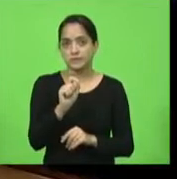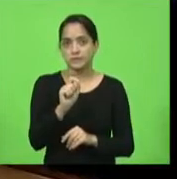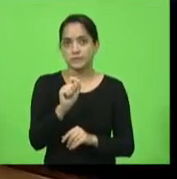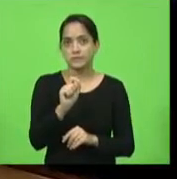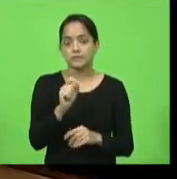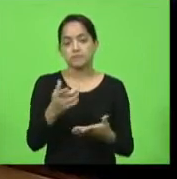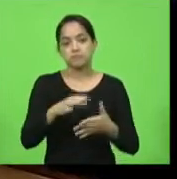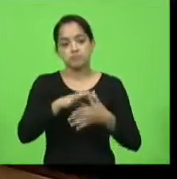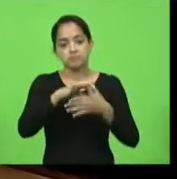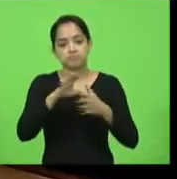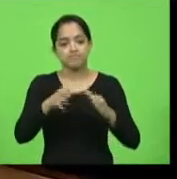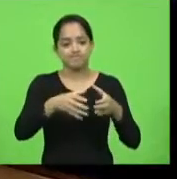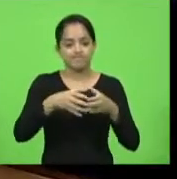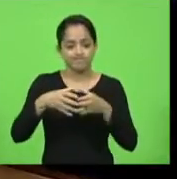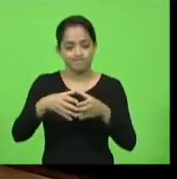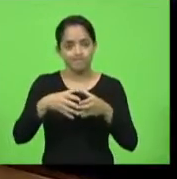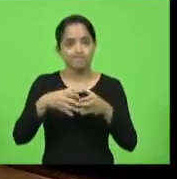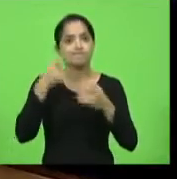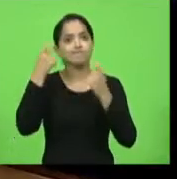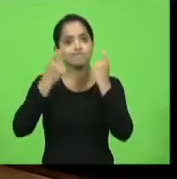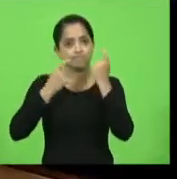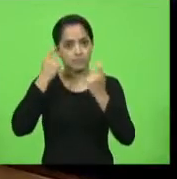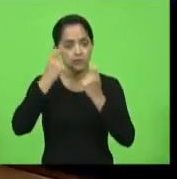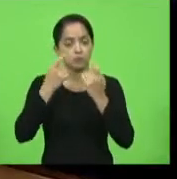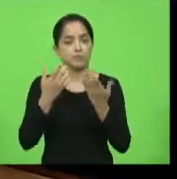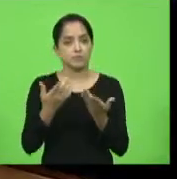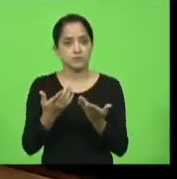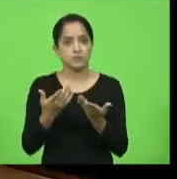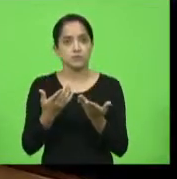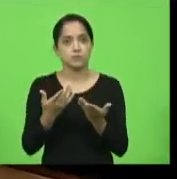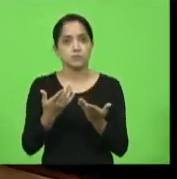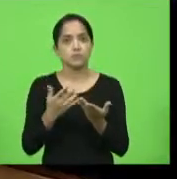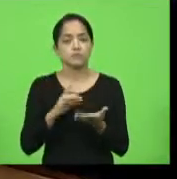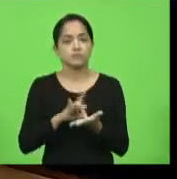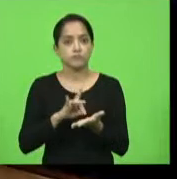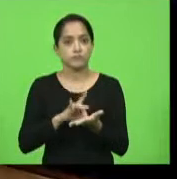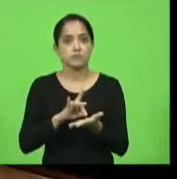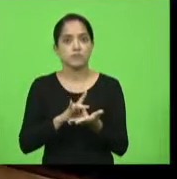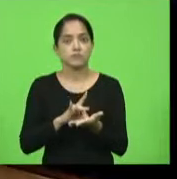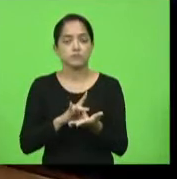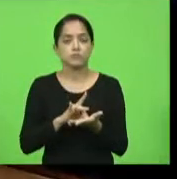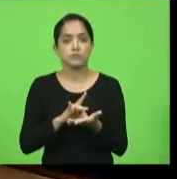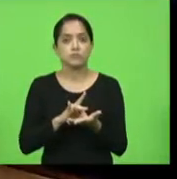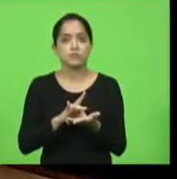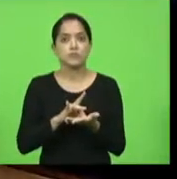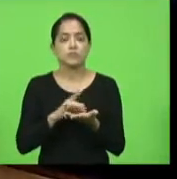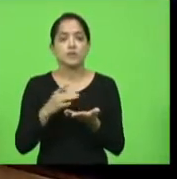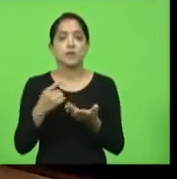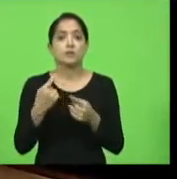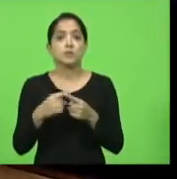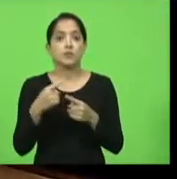lideranças, uma grande preocupação. Preocupação pela velocidade